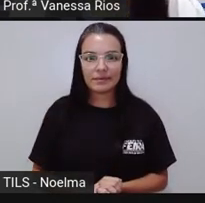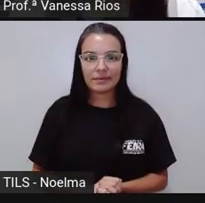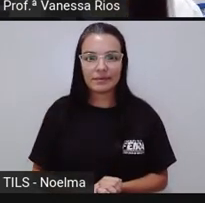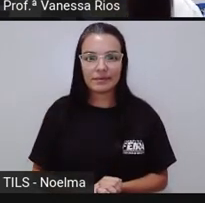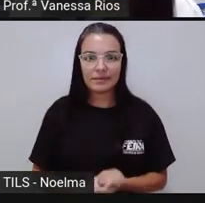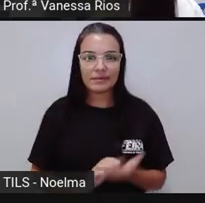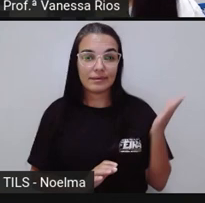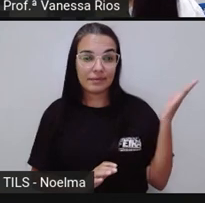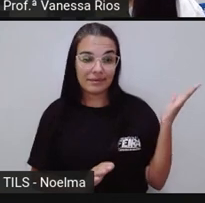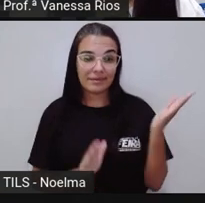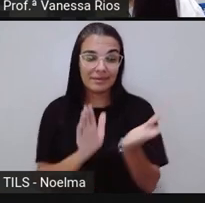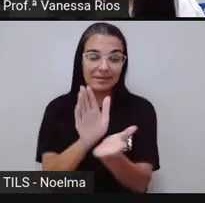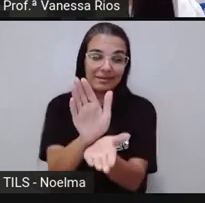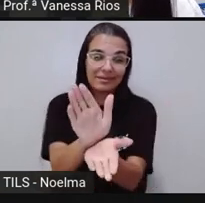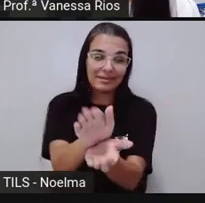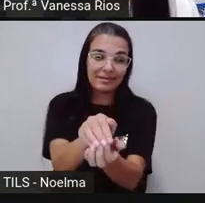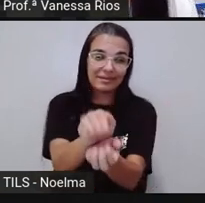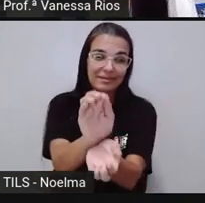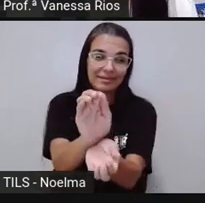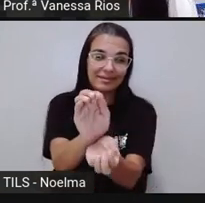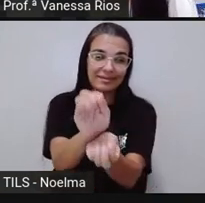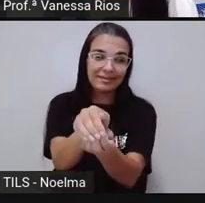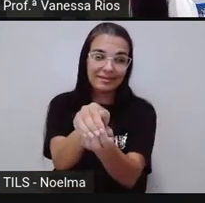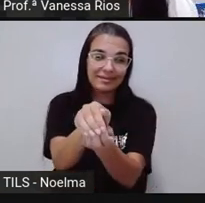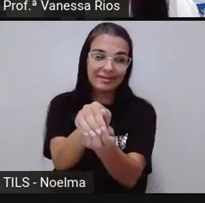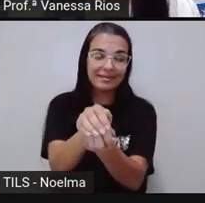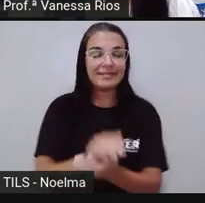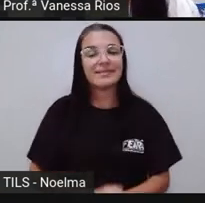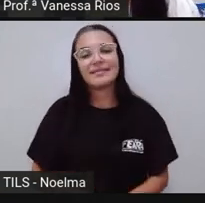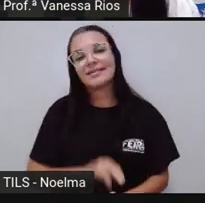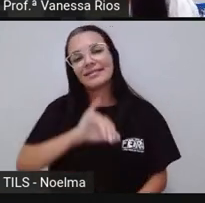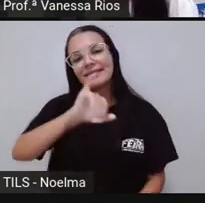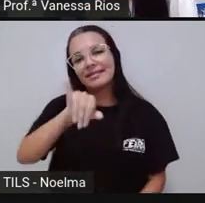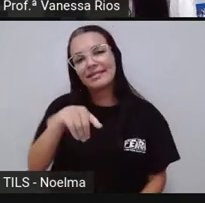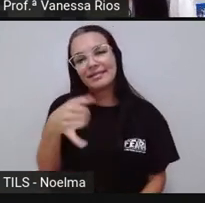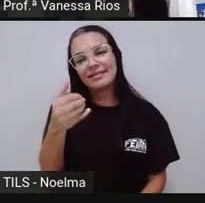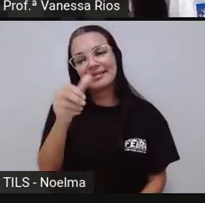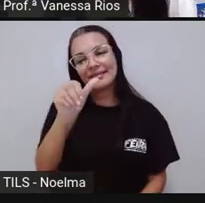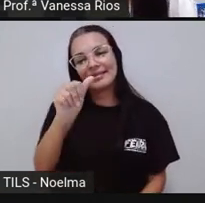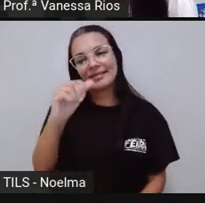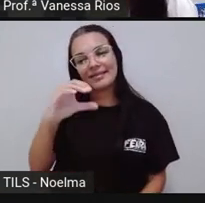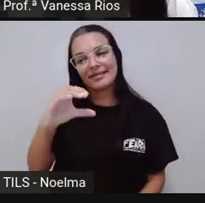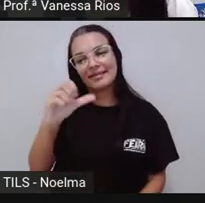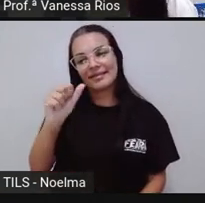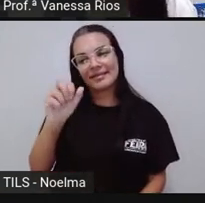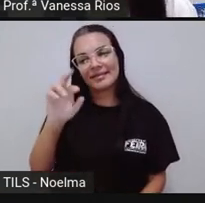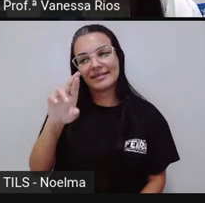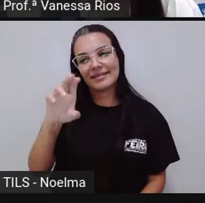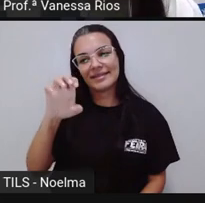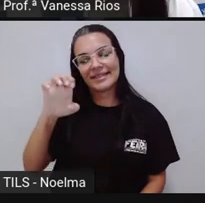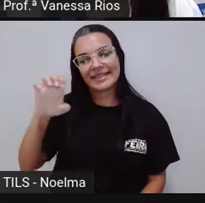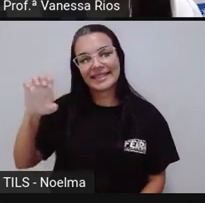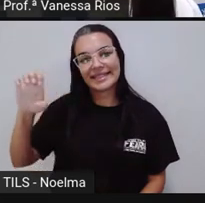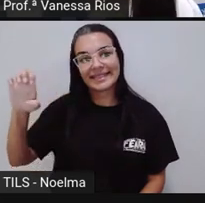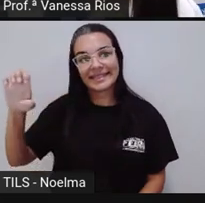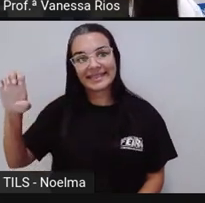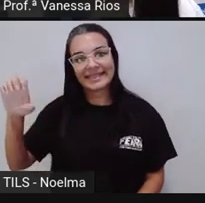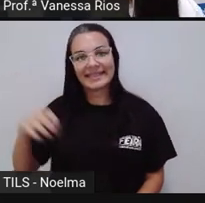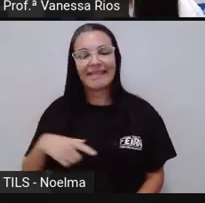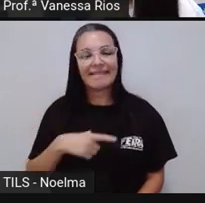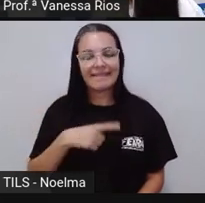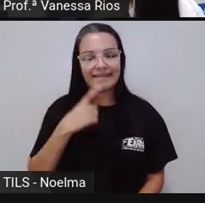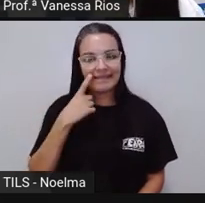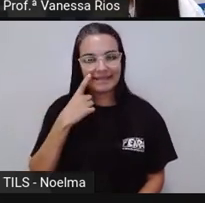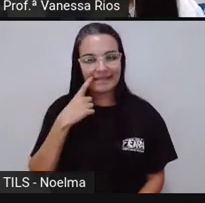E agora temos aí a palavra jacaré. Olhem só. Jacaré. Uma O que